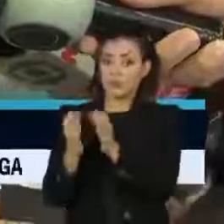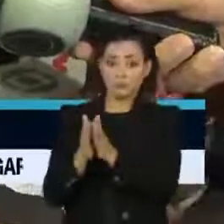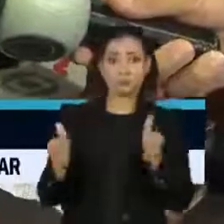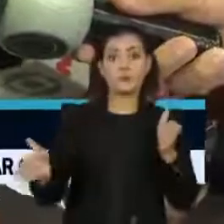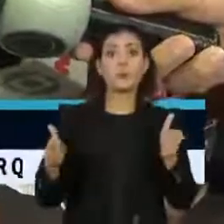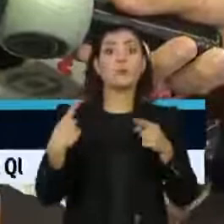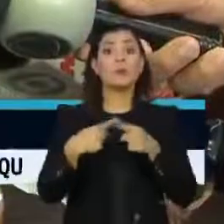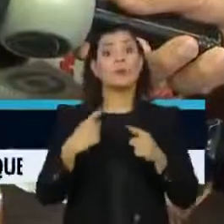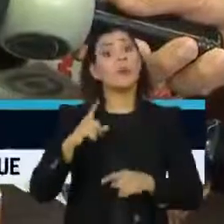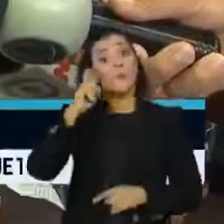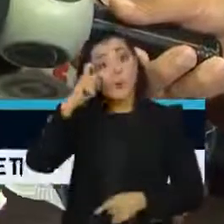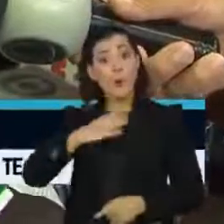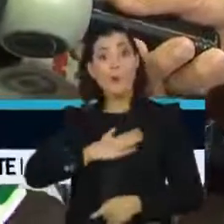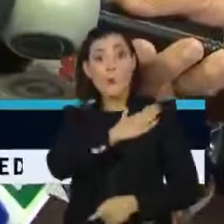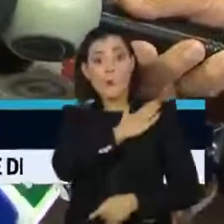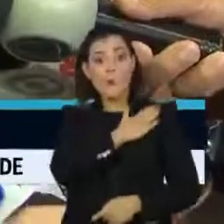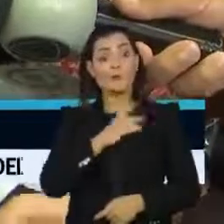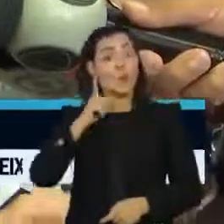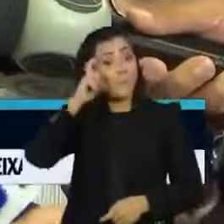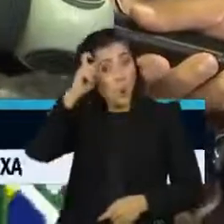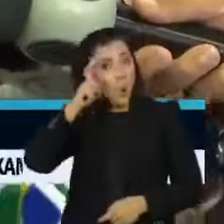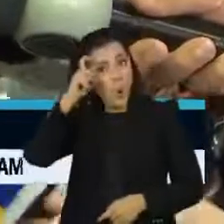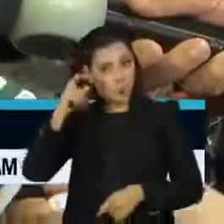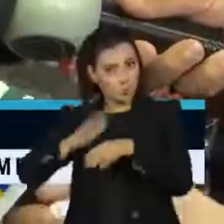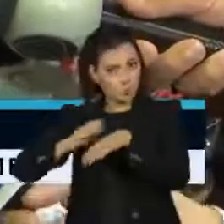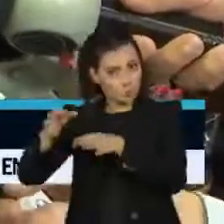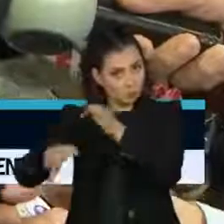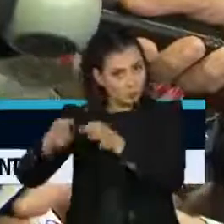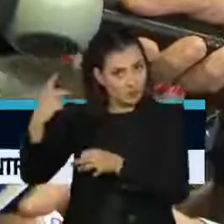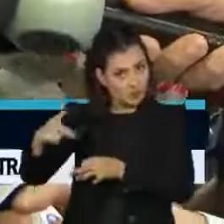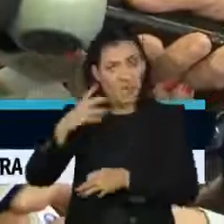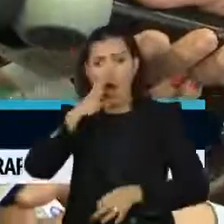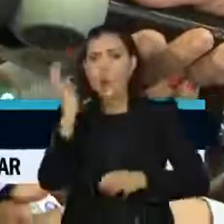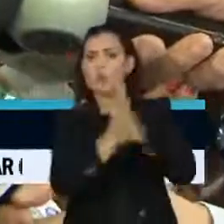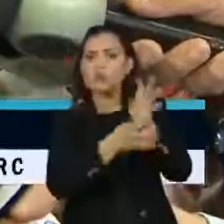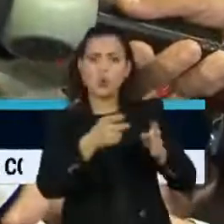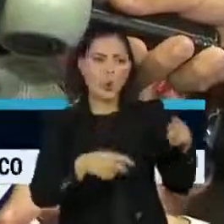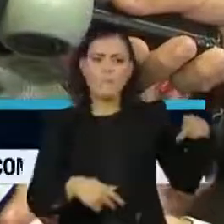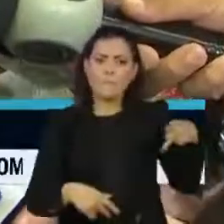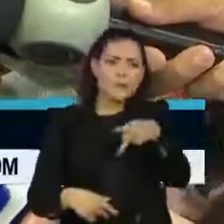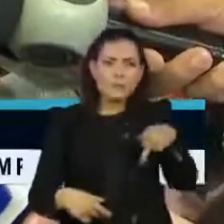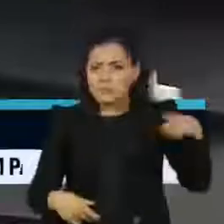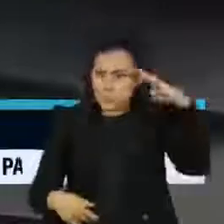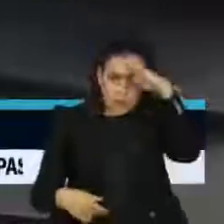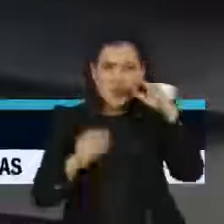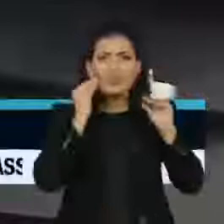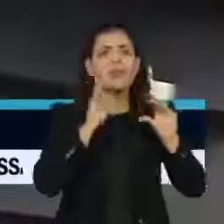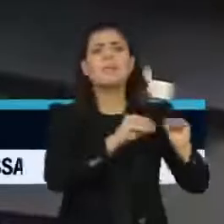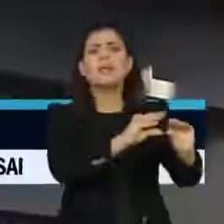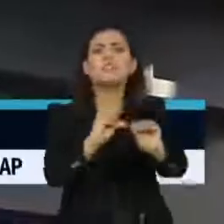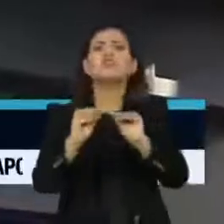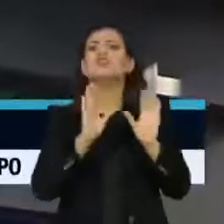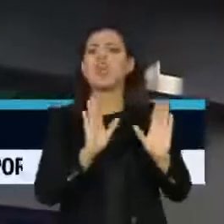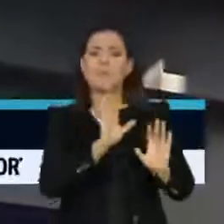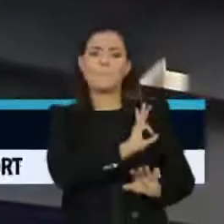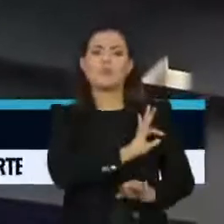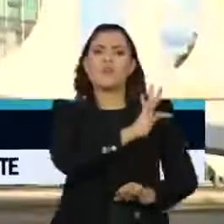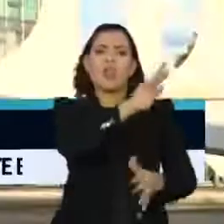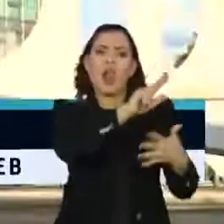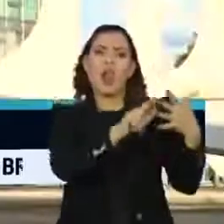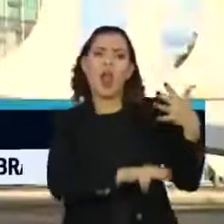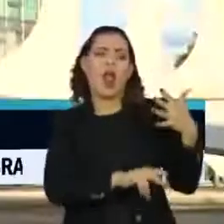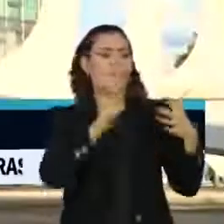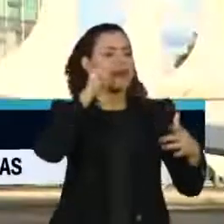depois do então ministro Sérgio Moro renunciar ao posto, acusando Bolsonaro de tentar interferir nas forças de segurança para